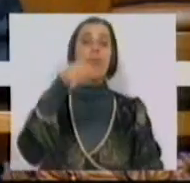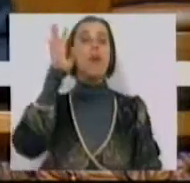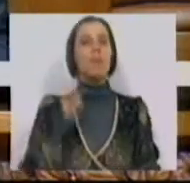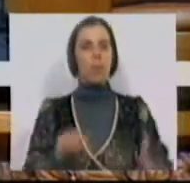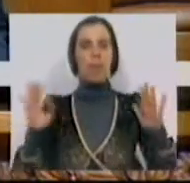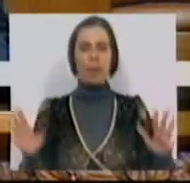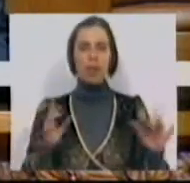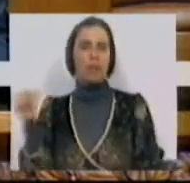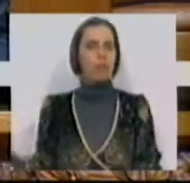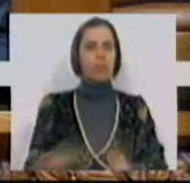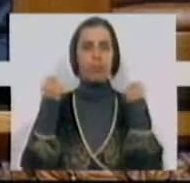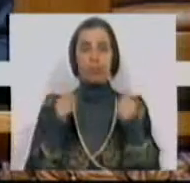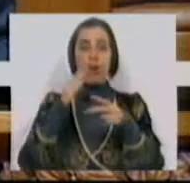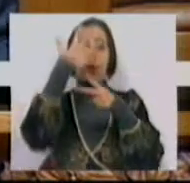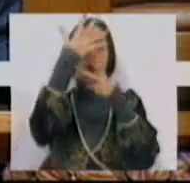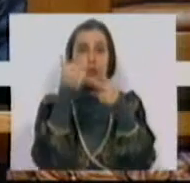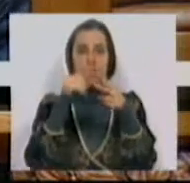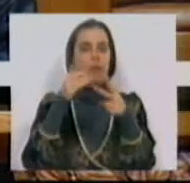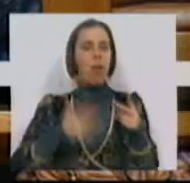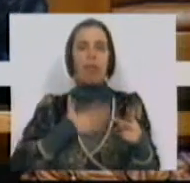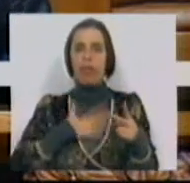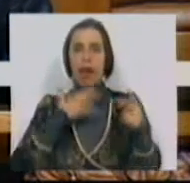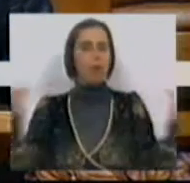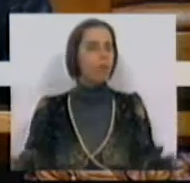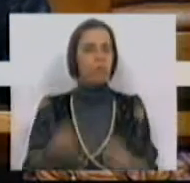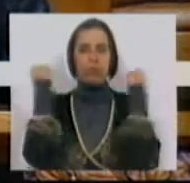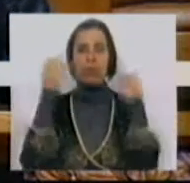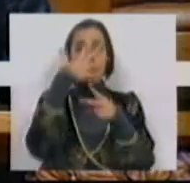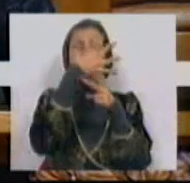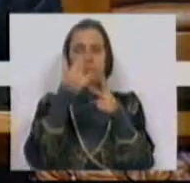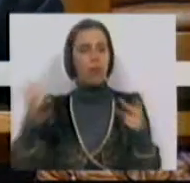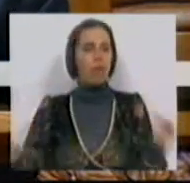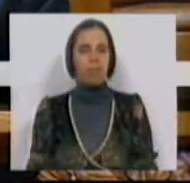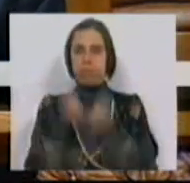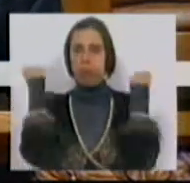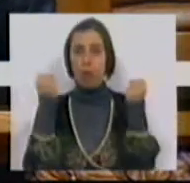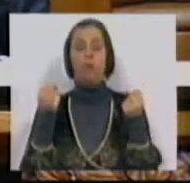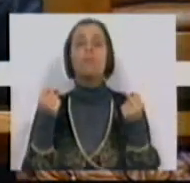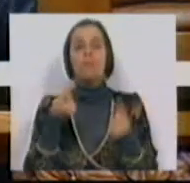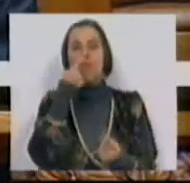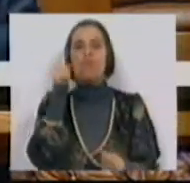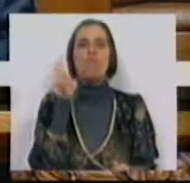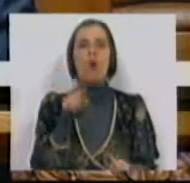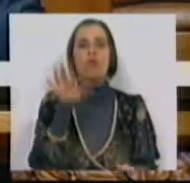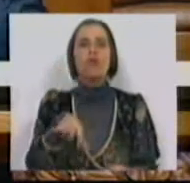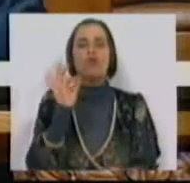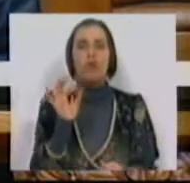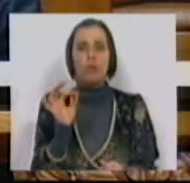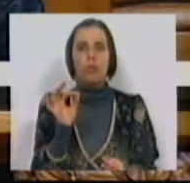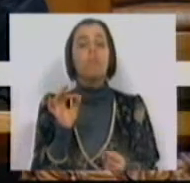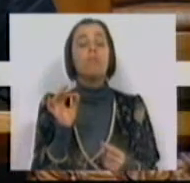Socialista, rejeitou os dois primeiros. Repito, rejeitou os dois primeiros. E optou pelo